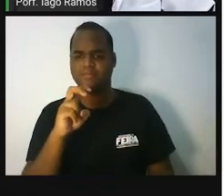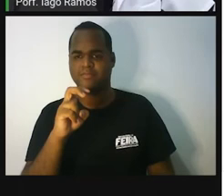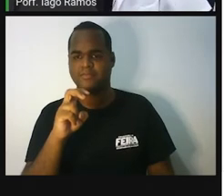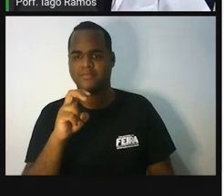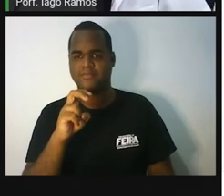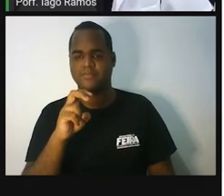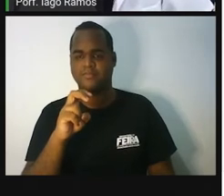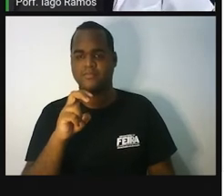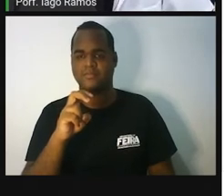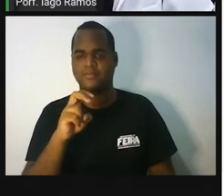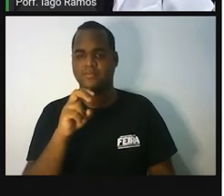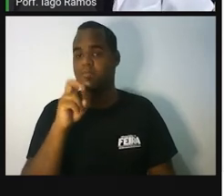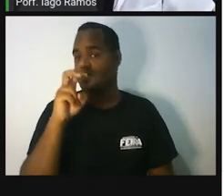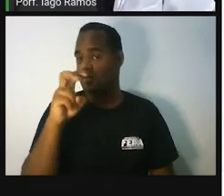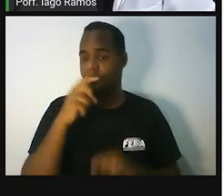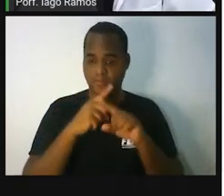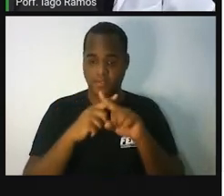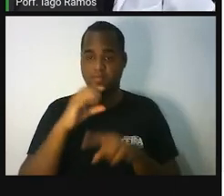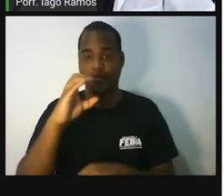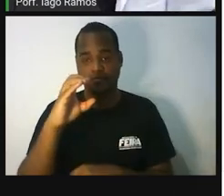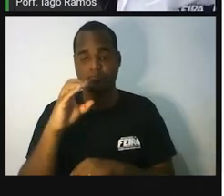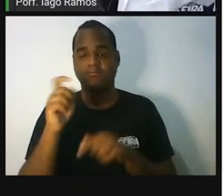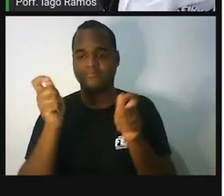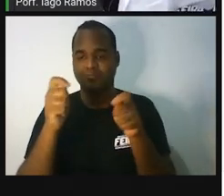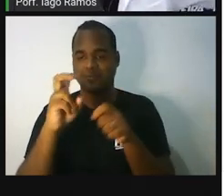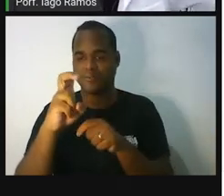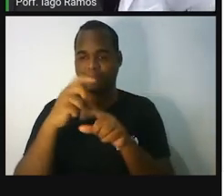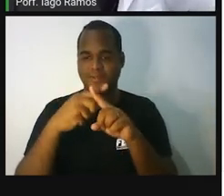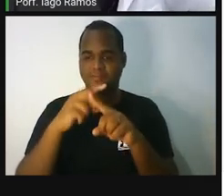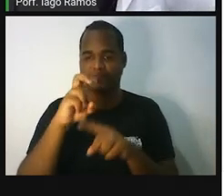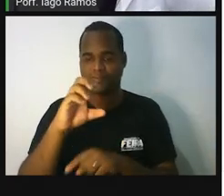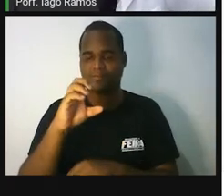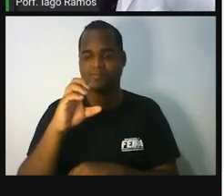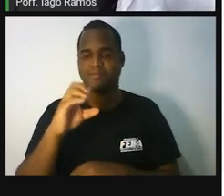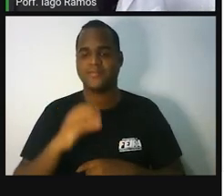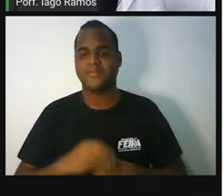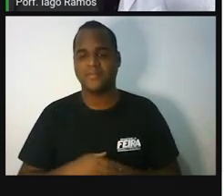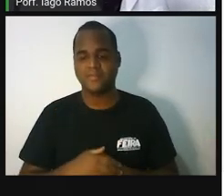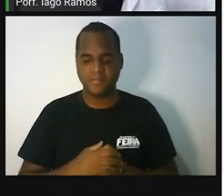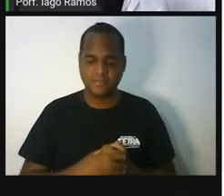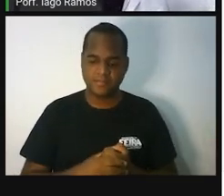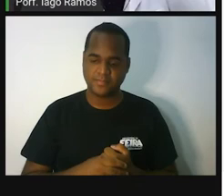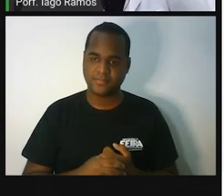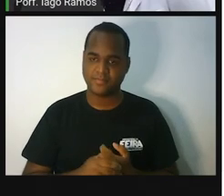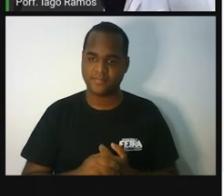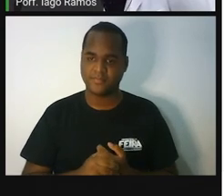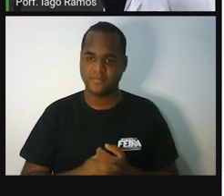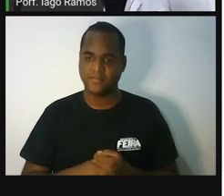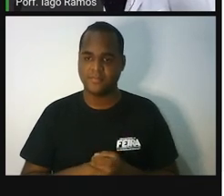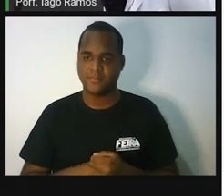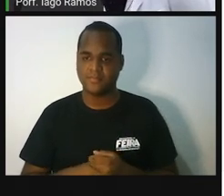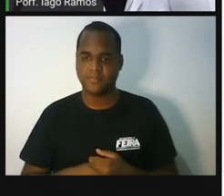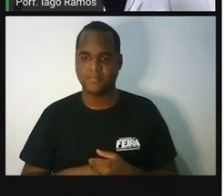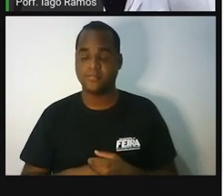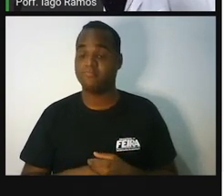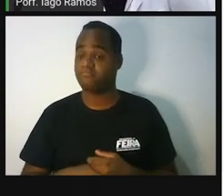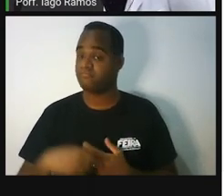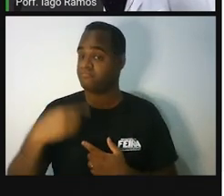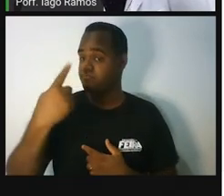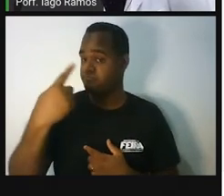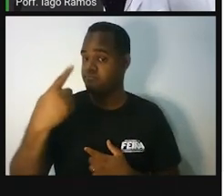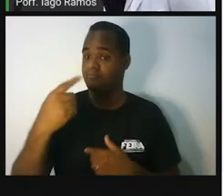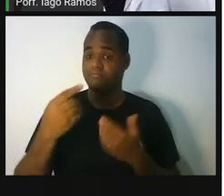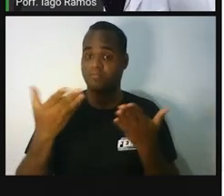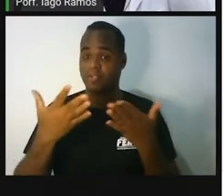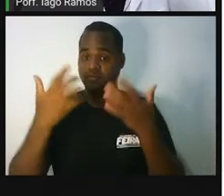5 vezes C. Pronto. 5 vezes C. Tá aqui. Esse é o primeiro passo.